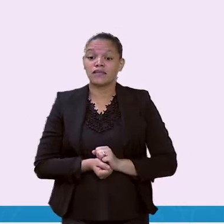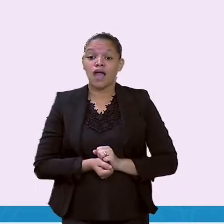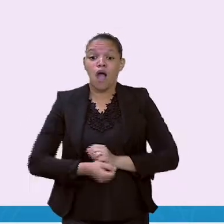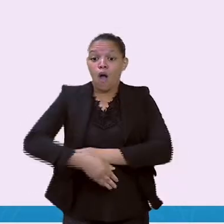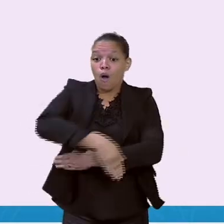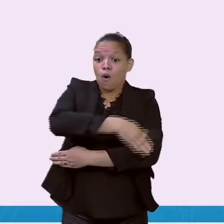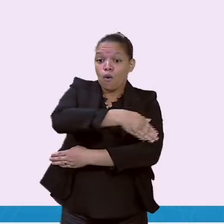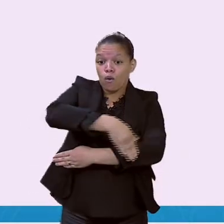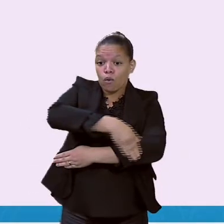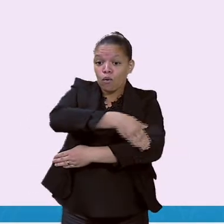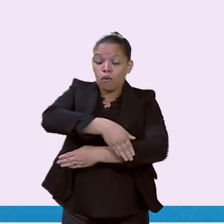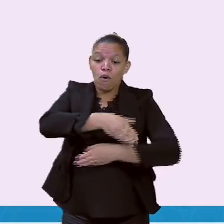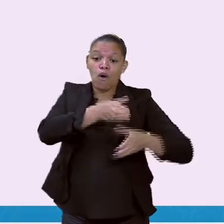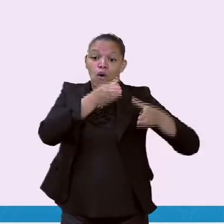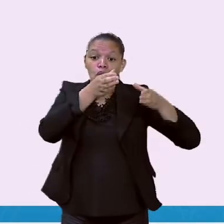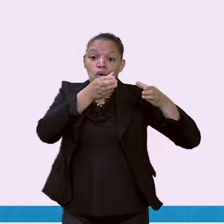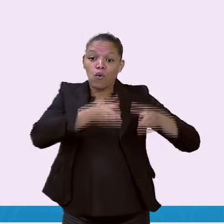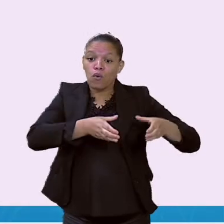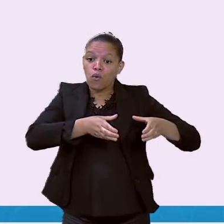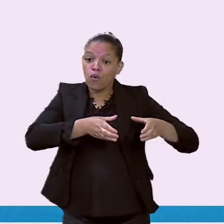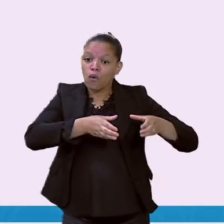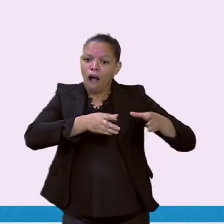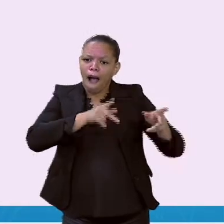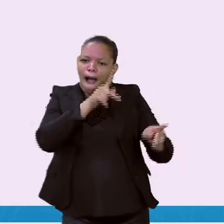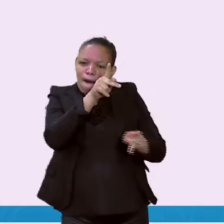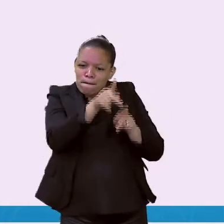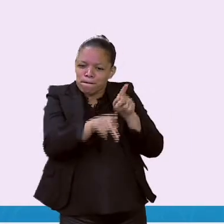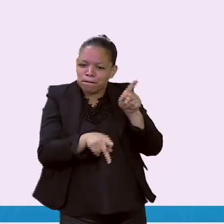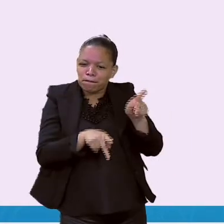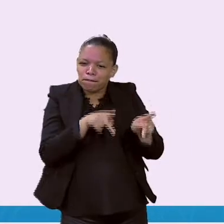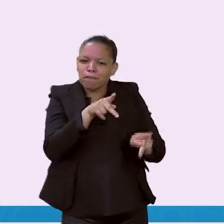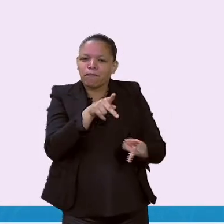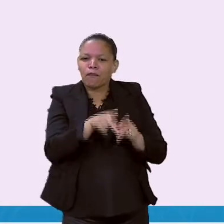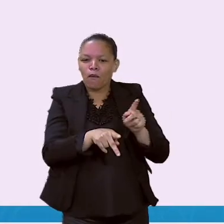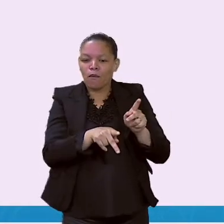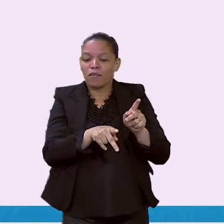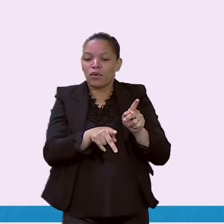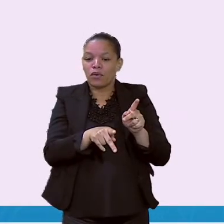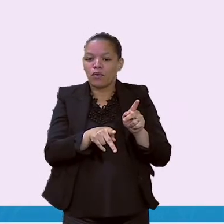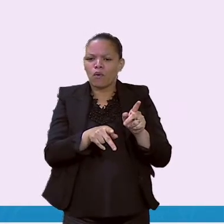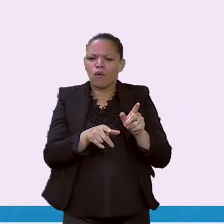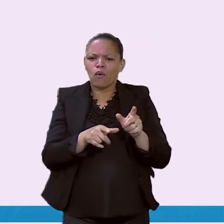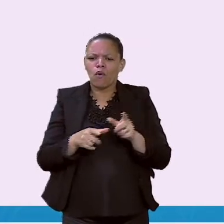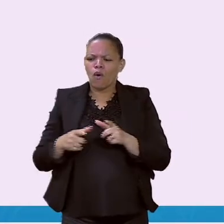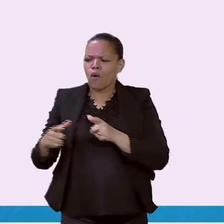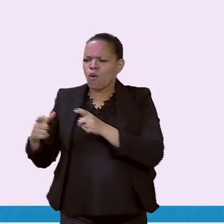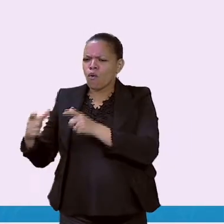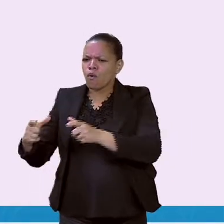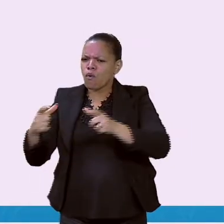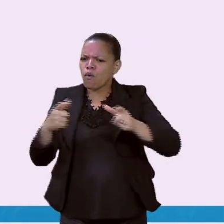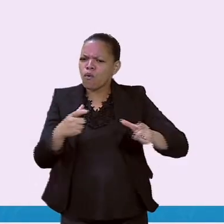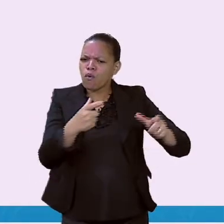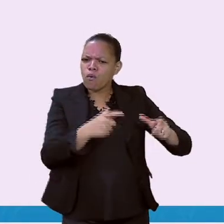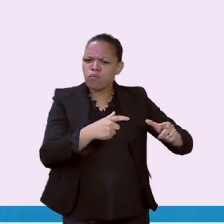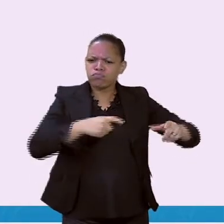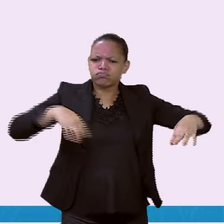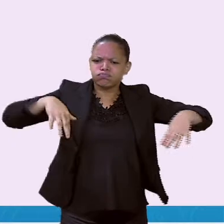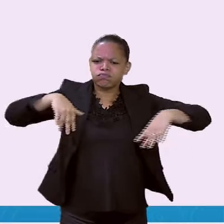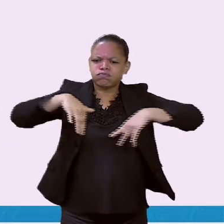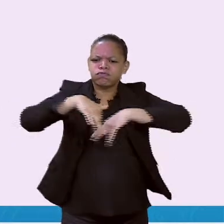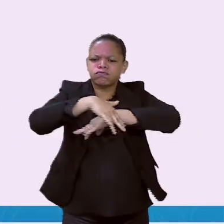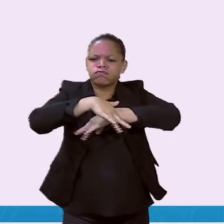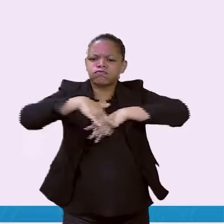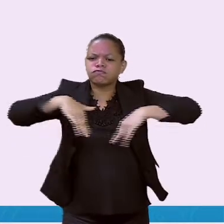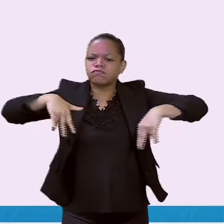Rua é um local público, isto é, todos têm direito de ir e vir por ela. A